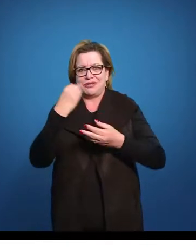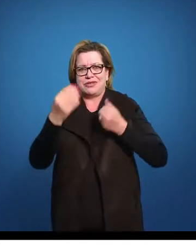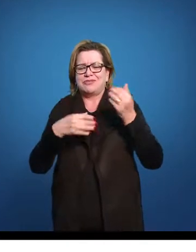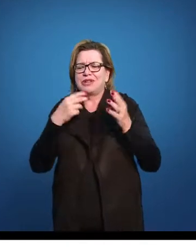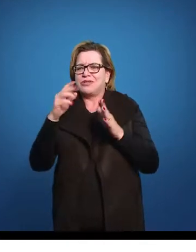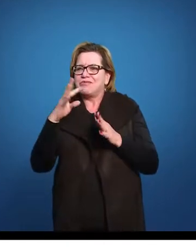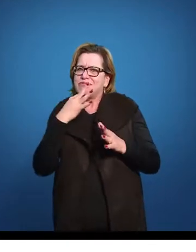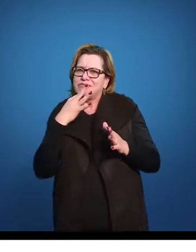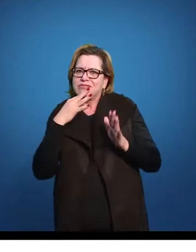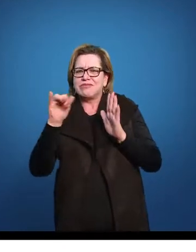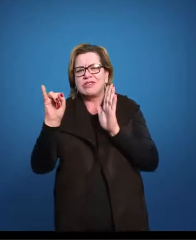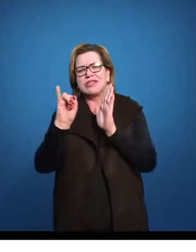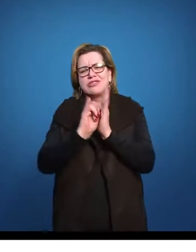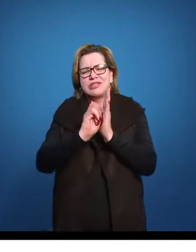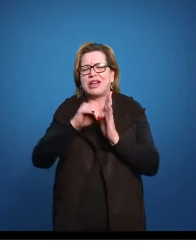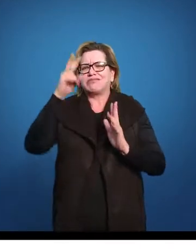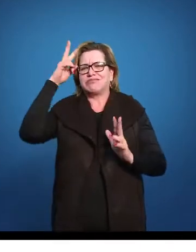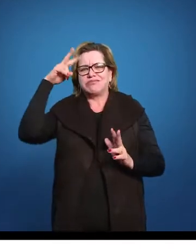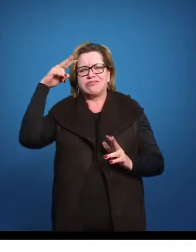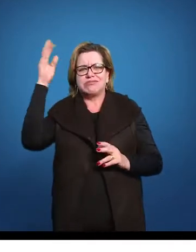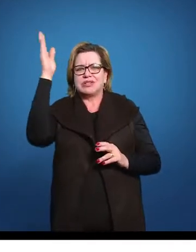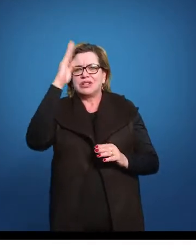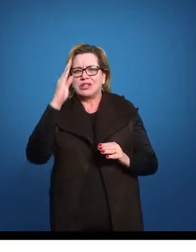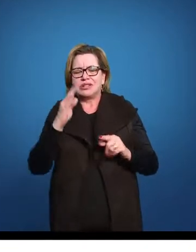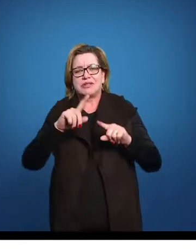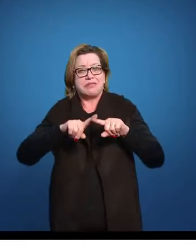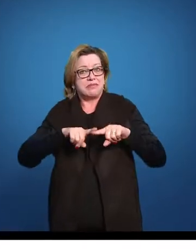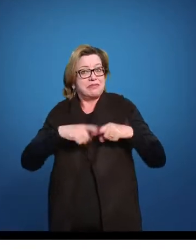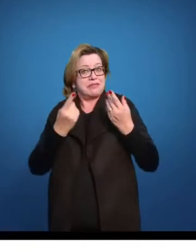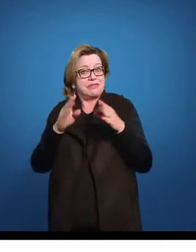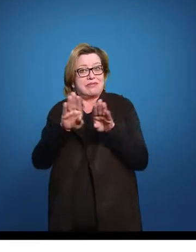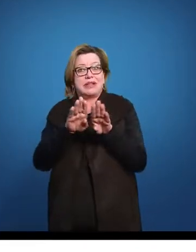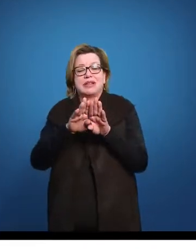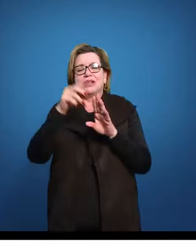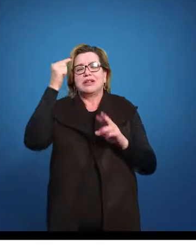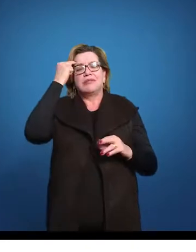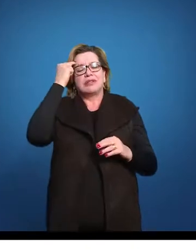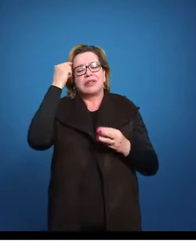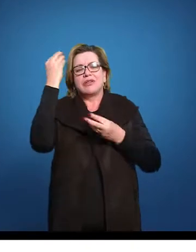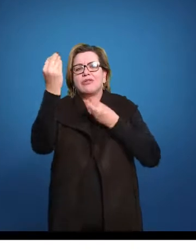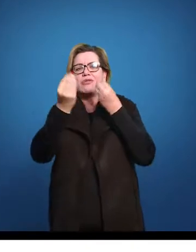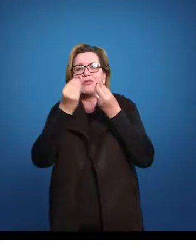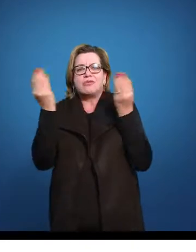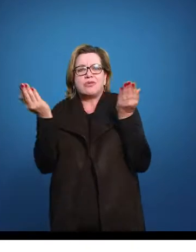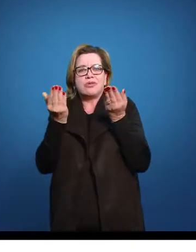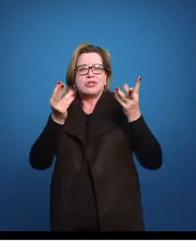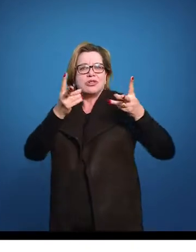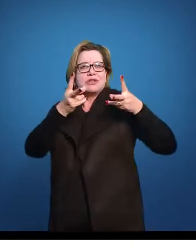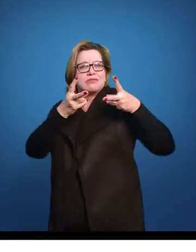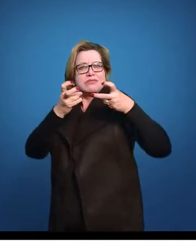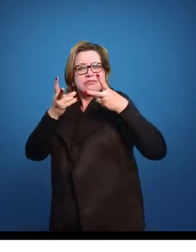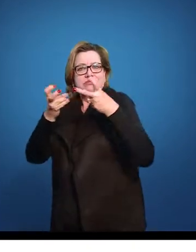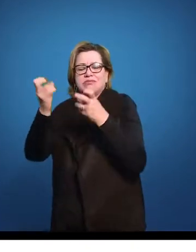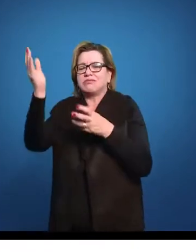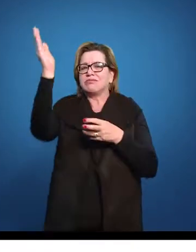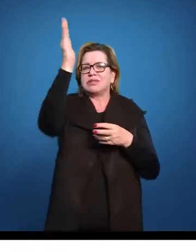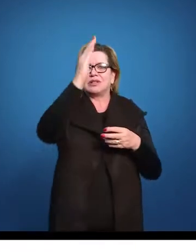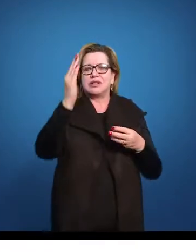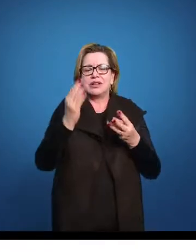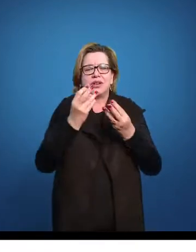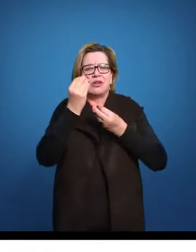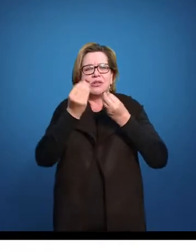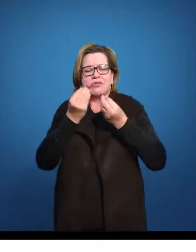identidade, da história do Brasil, mas também para a gente pensar um pouco mais sobre como hoje a gente enxerga as coisas, como hoje a gente vê um